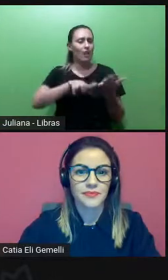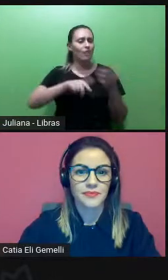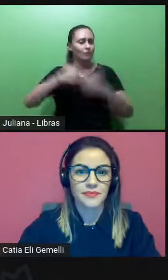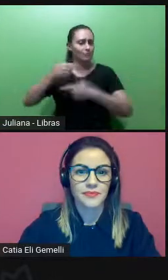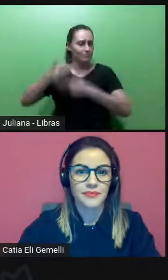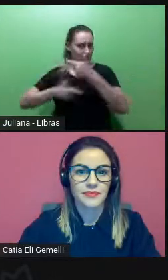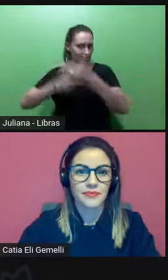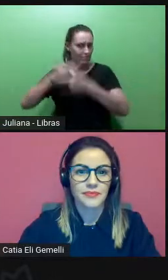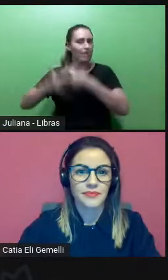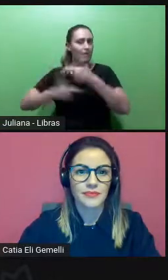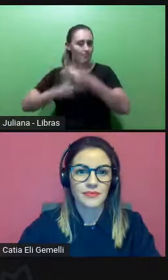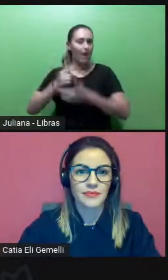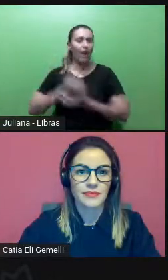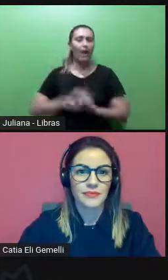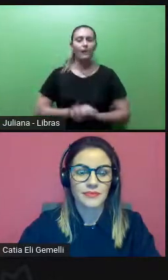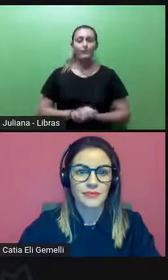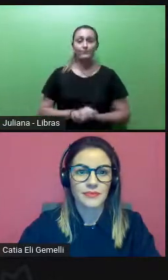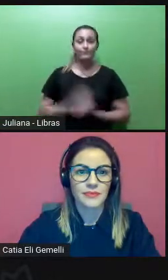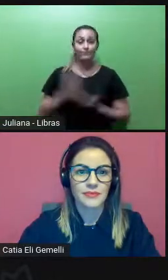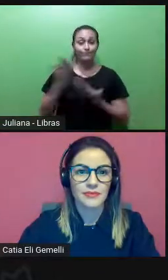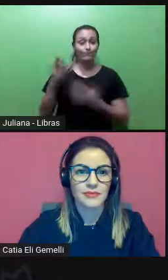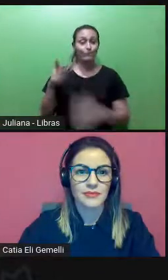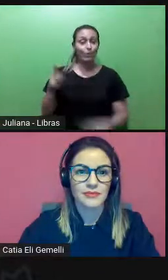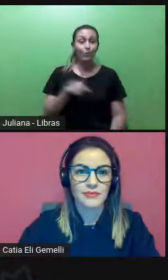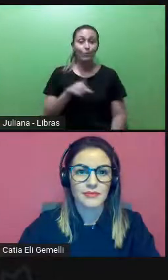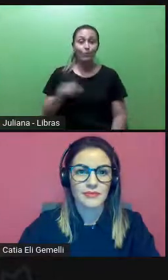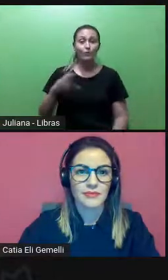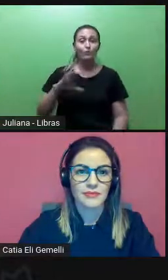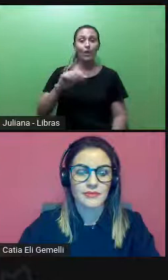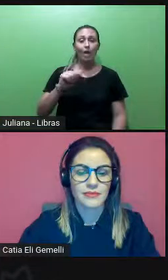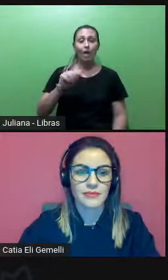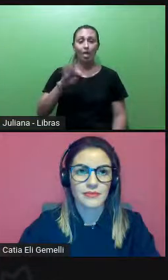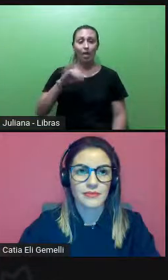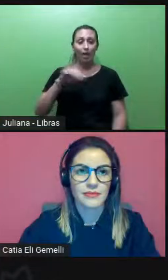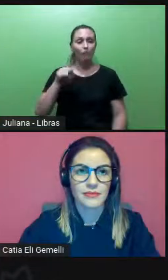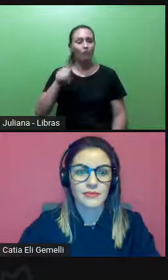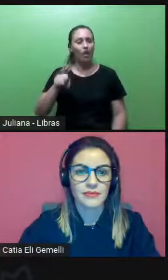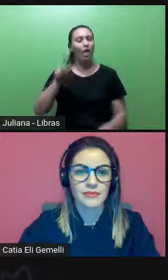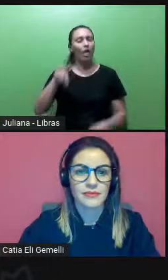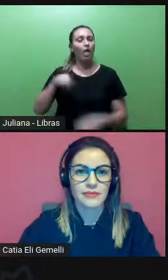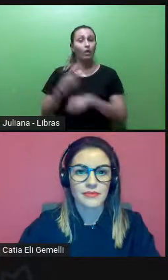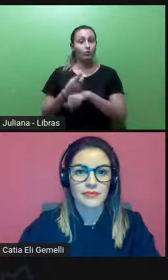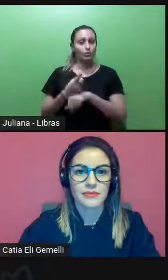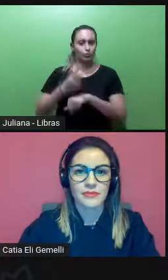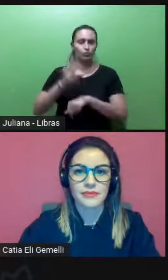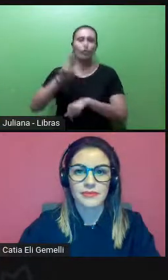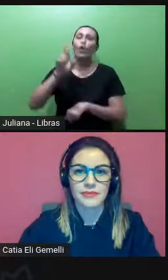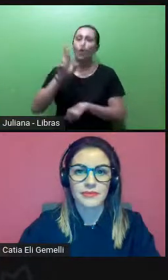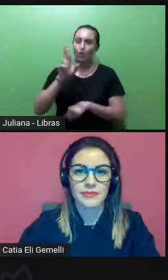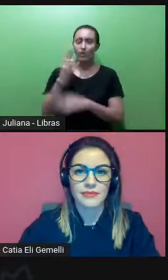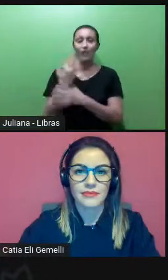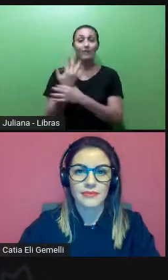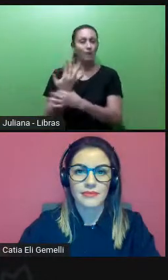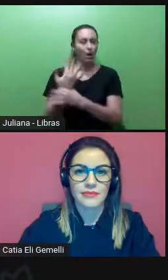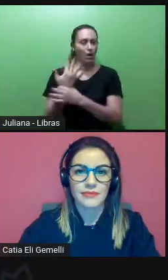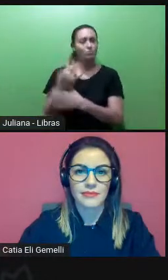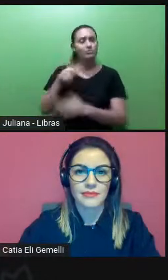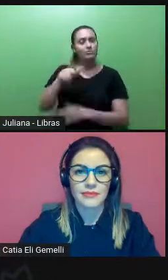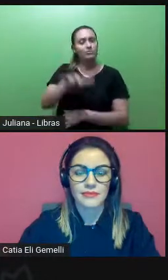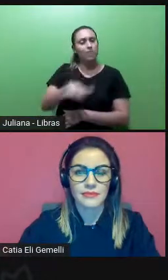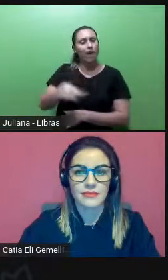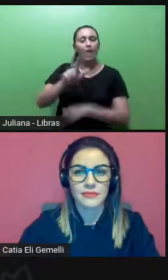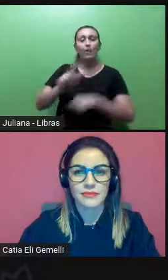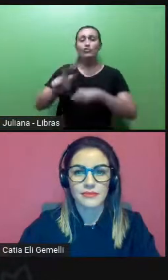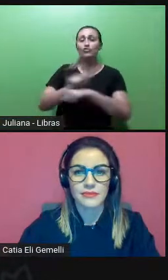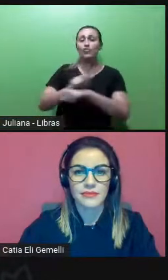A professora Kátia, ela é doutoranda em administração na Universidade Federal do Rio Grande do Sul, na área de gestão de pessoas e